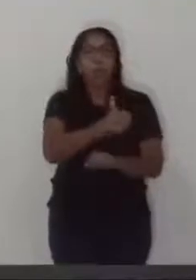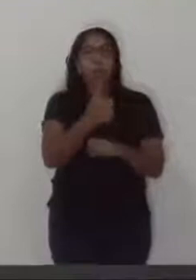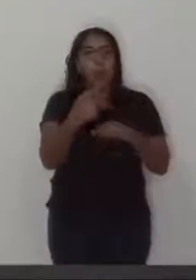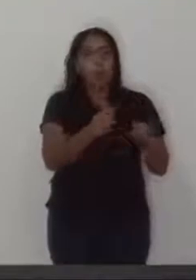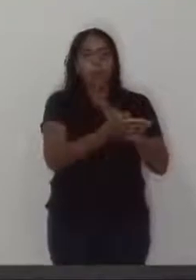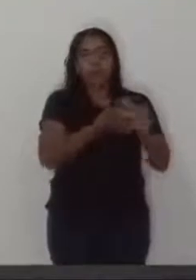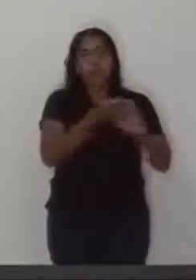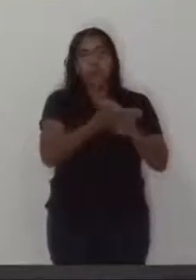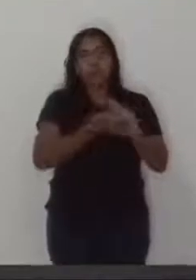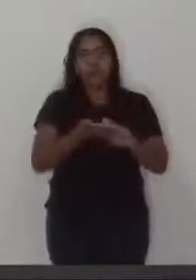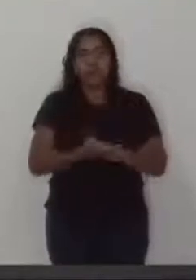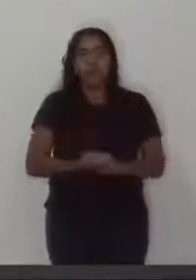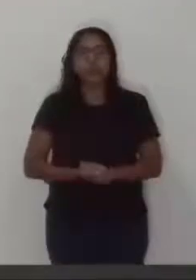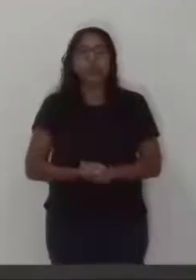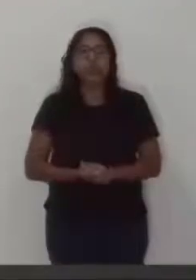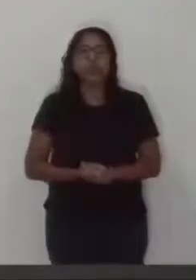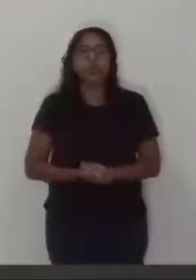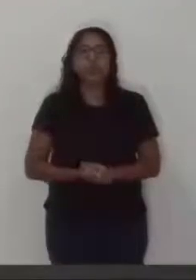e nenhum em contrário.